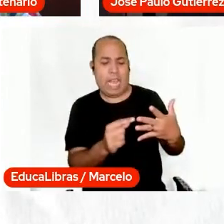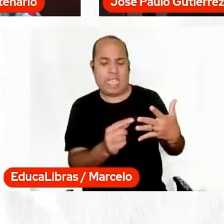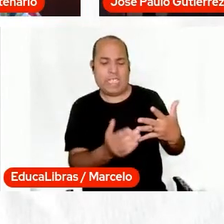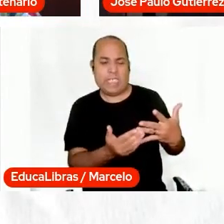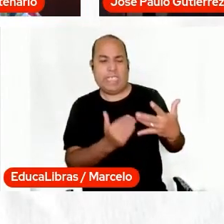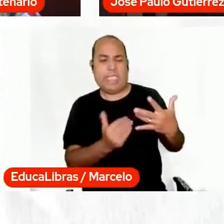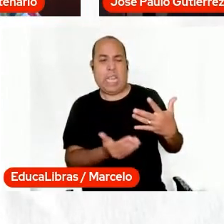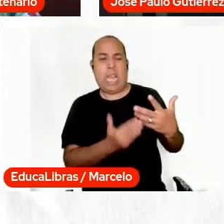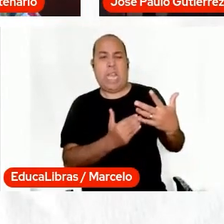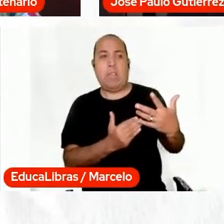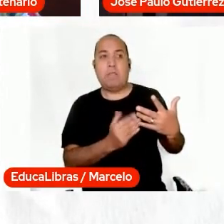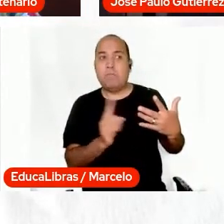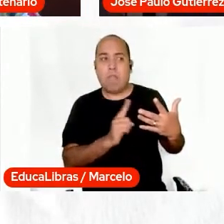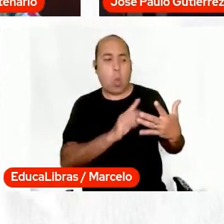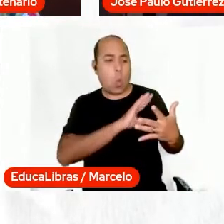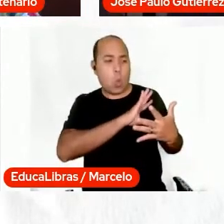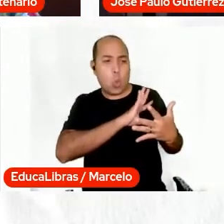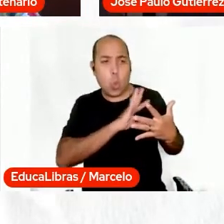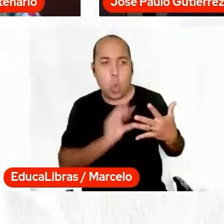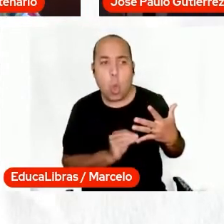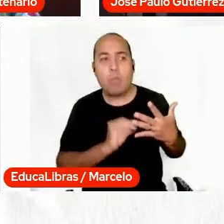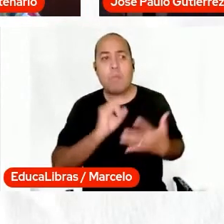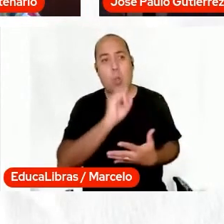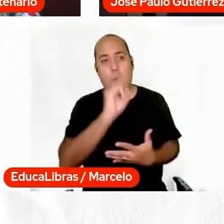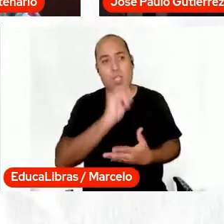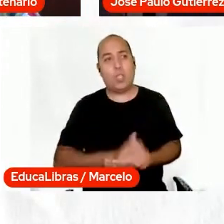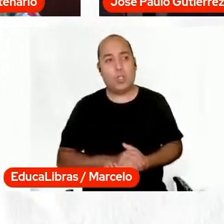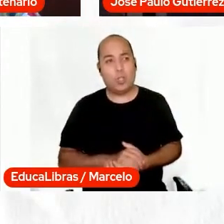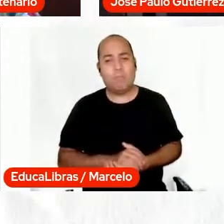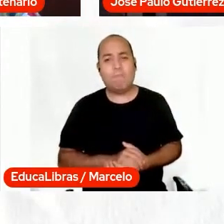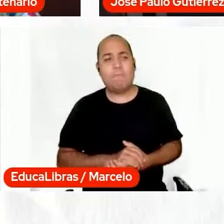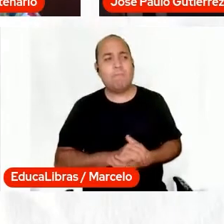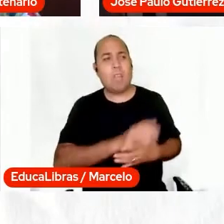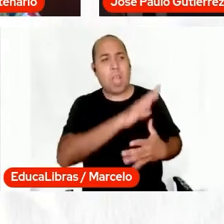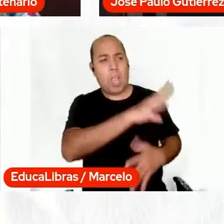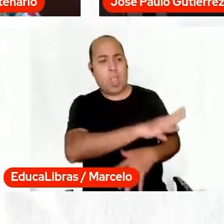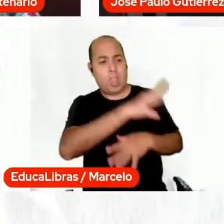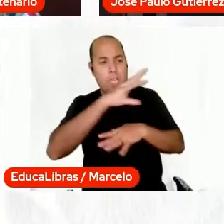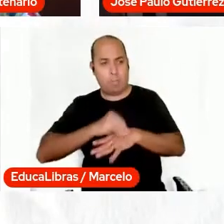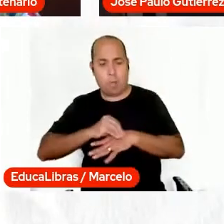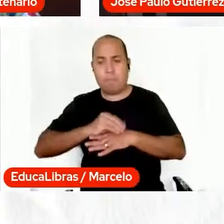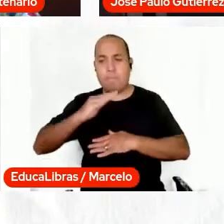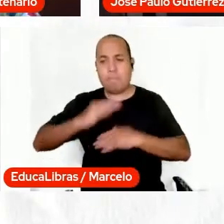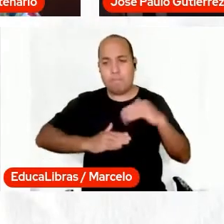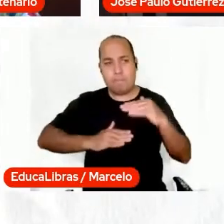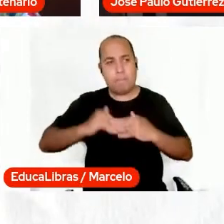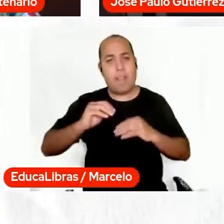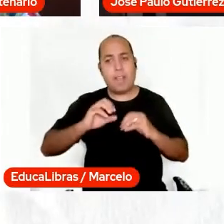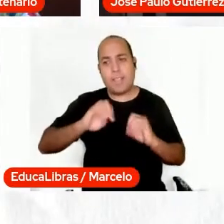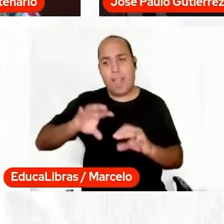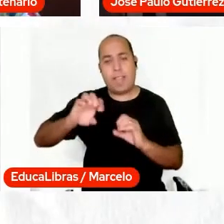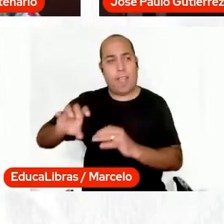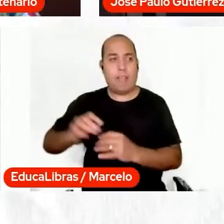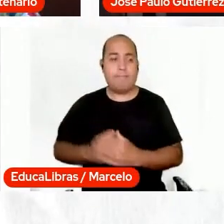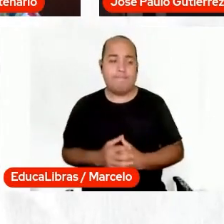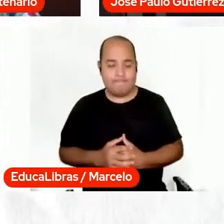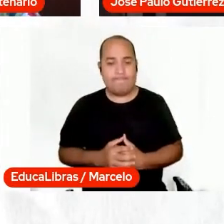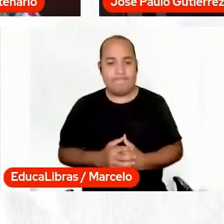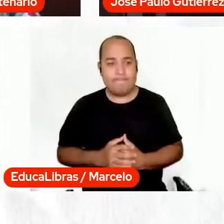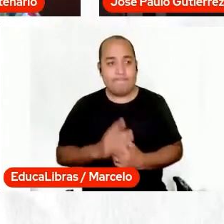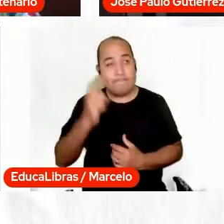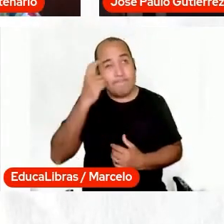gente tem que transformá-los, colocá-los em prática e pensar, sempre nisso, vamos